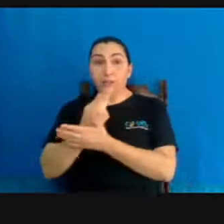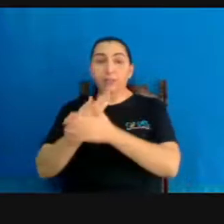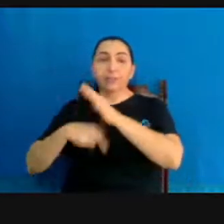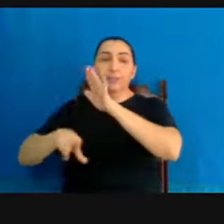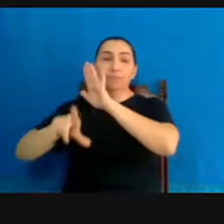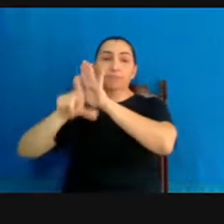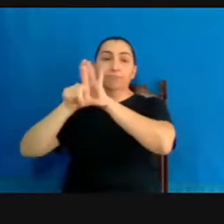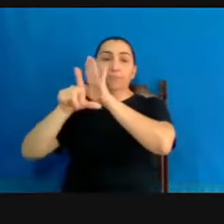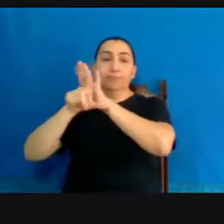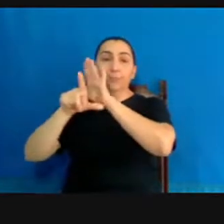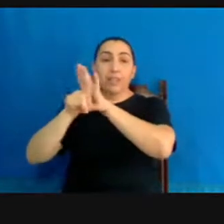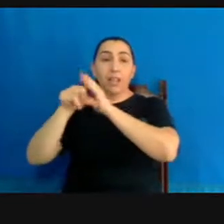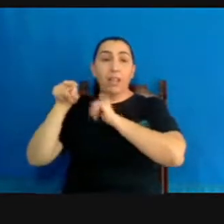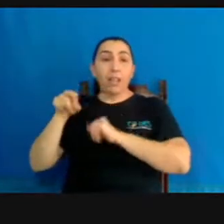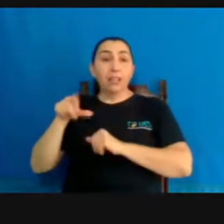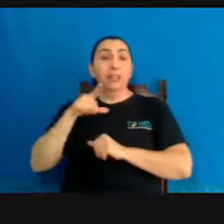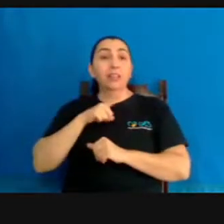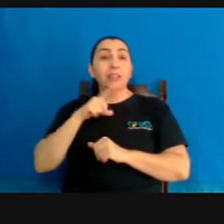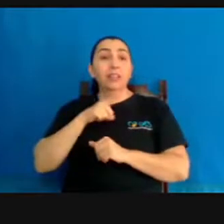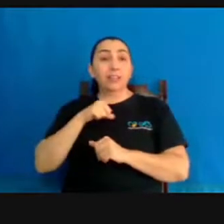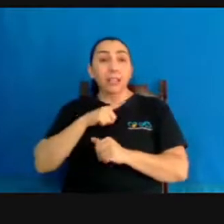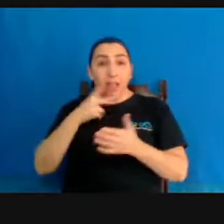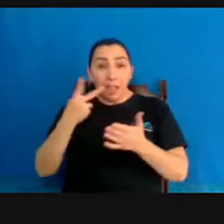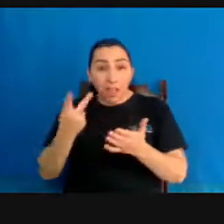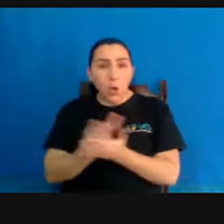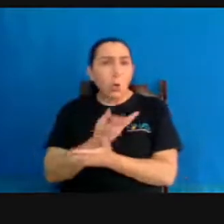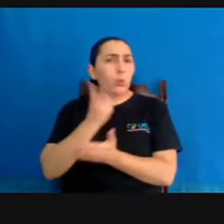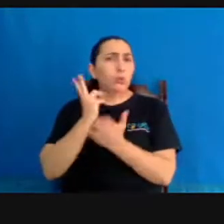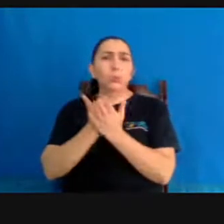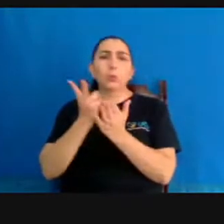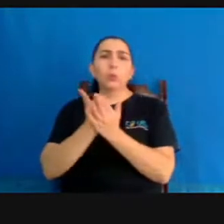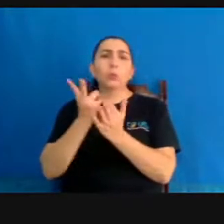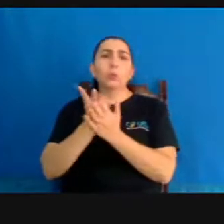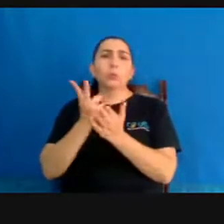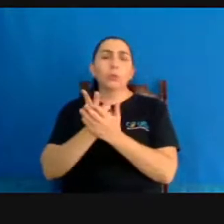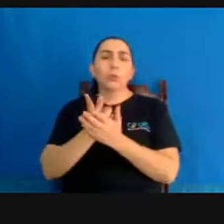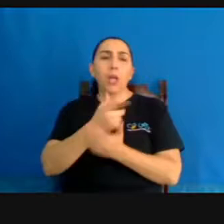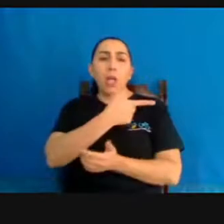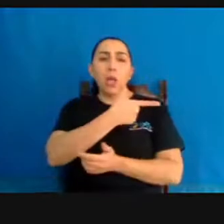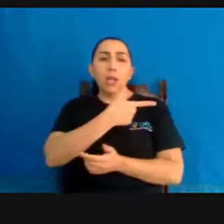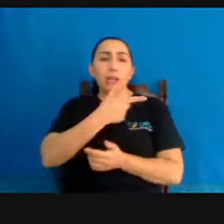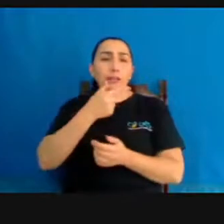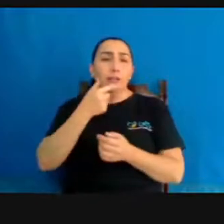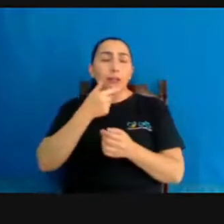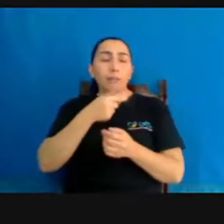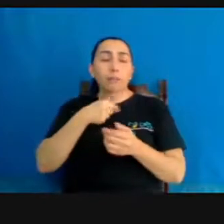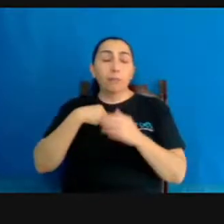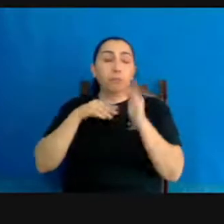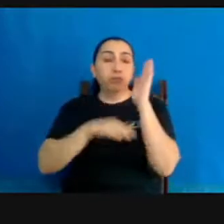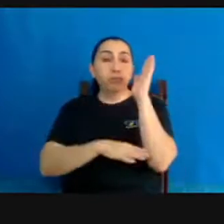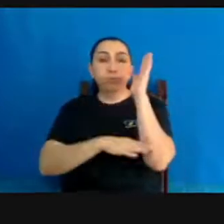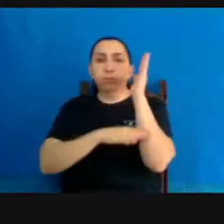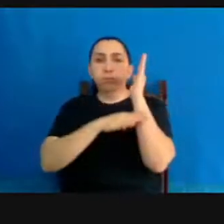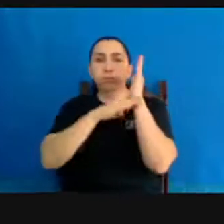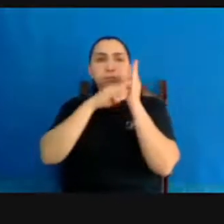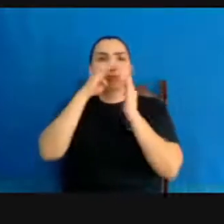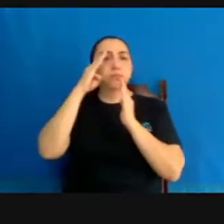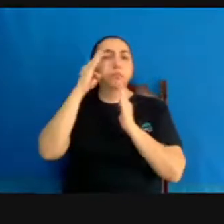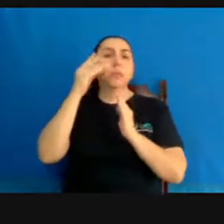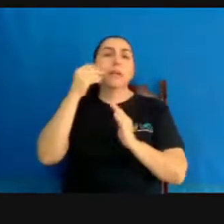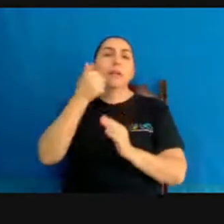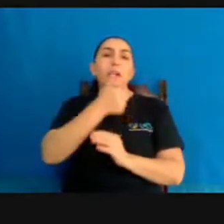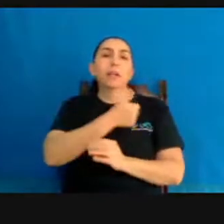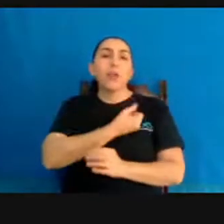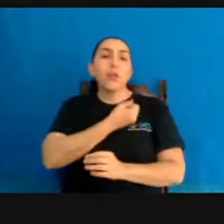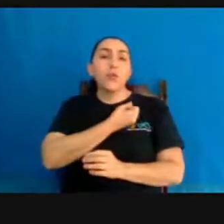Tem uma taxa de mortalidade materna de 200 a cada 100 mil nascidos vivos. É altíssima, não é? Na Polônia, que em